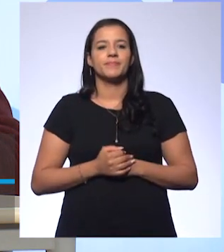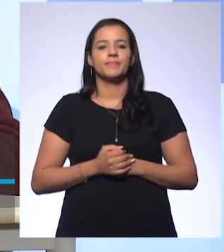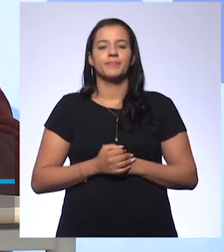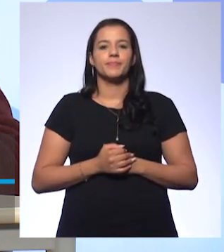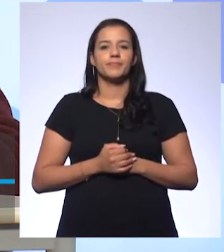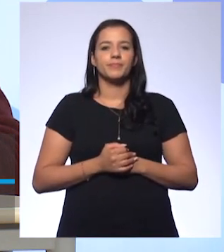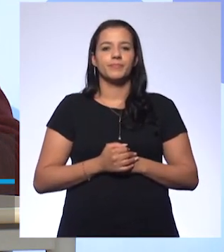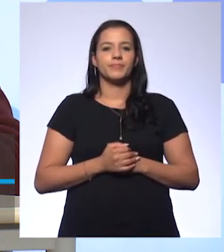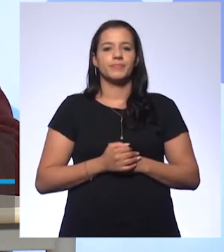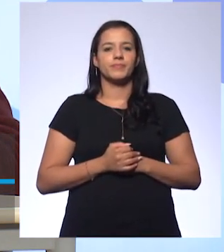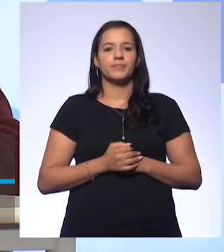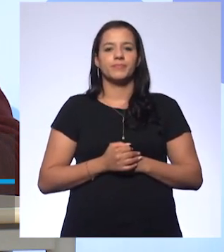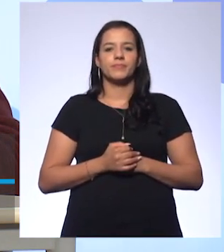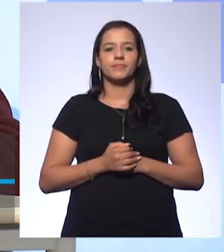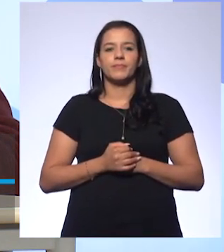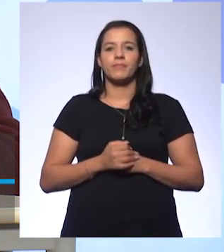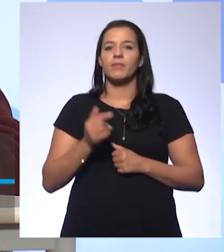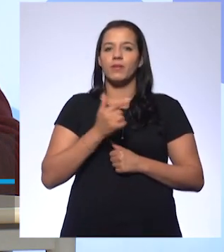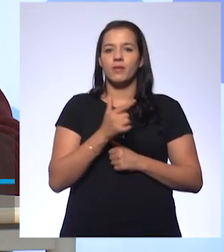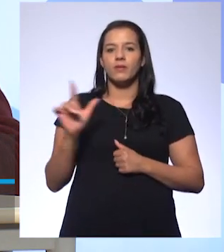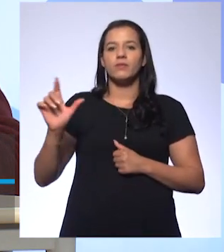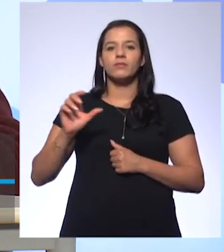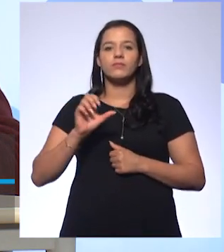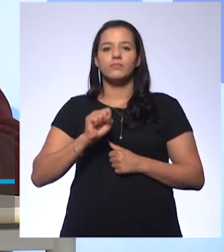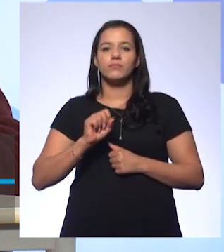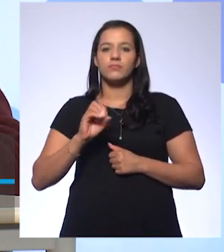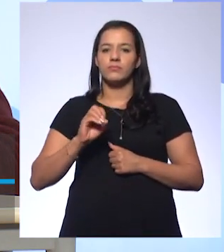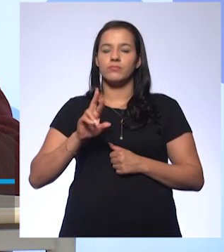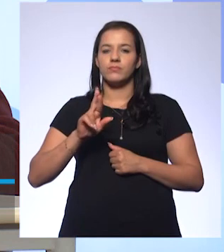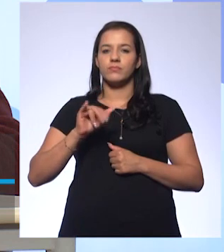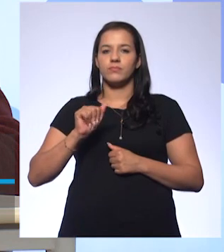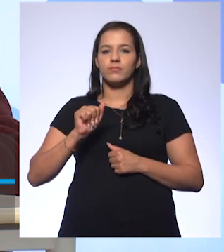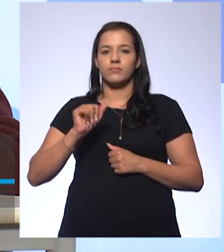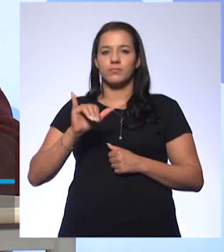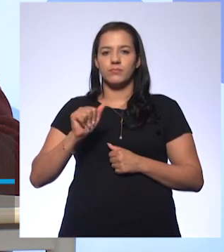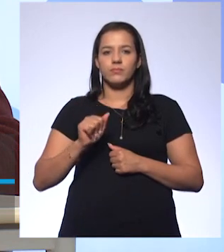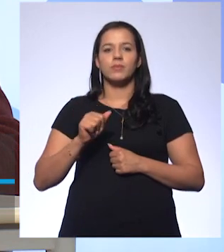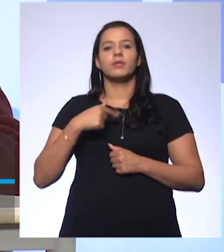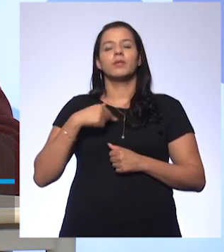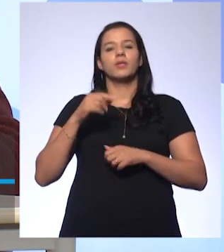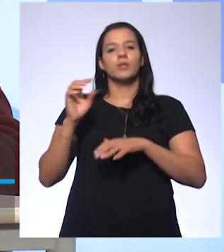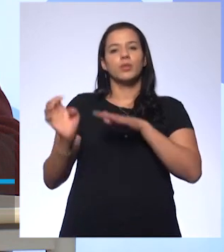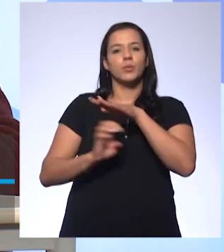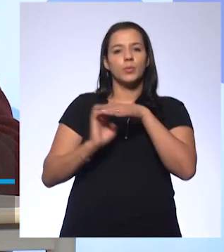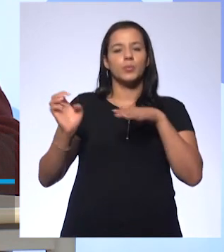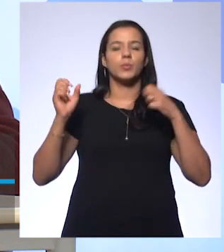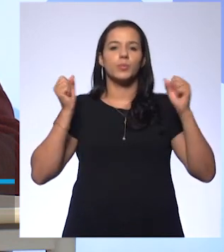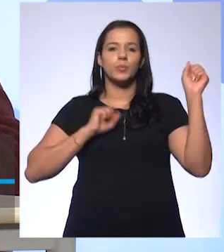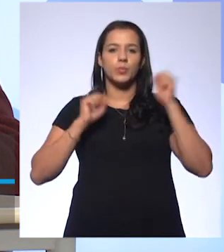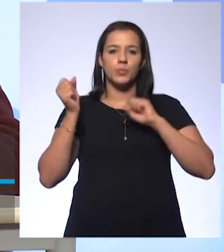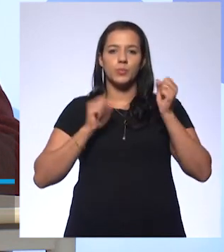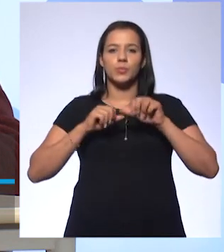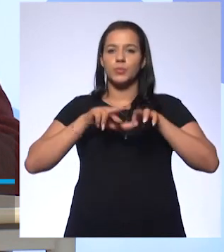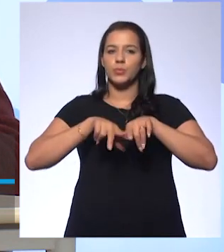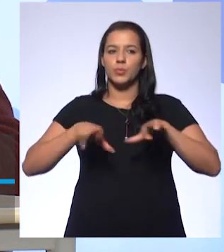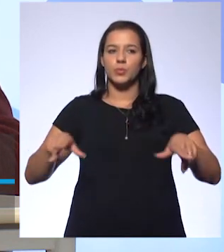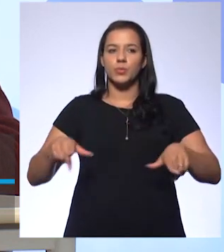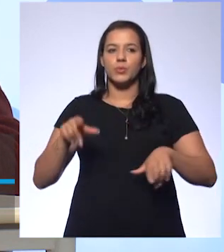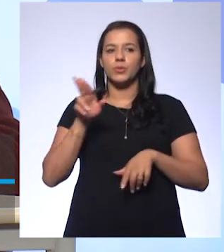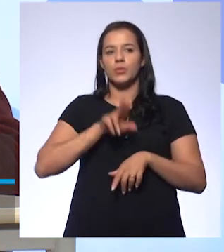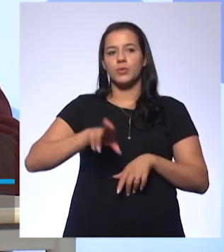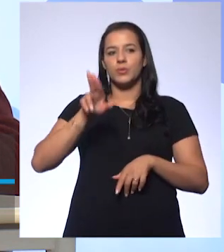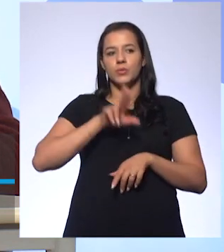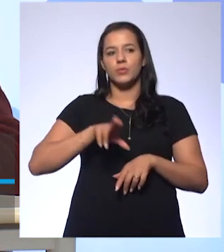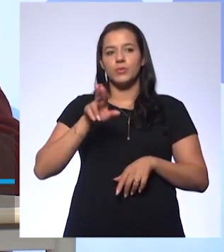Olha só. A professora Soré cita que é importante na indústria, no corpo humano, nos produtos de limpeza e cosméticos, essa